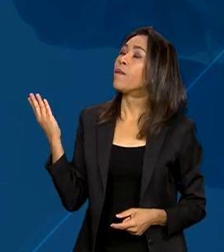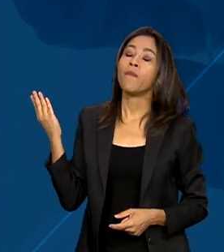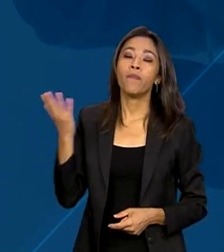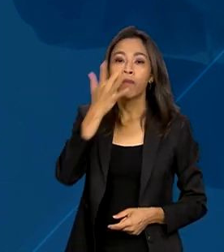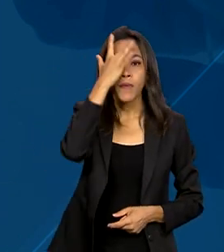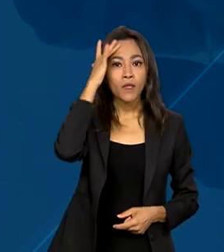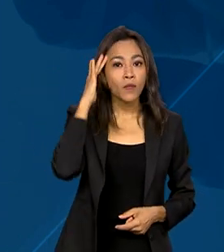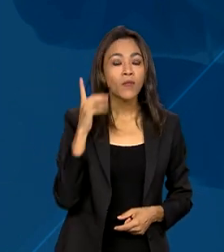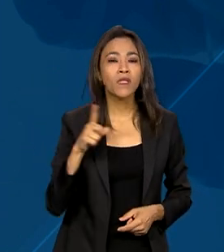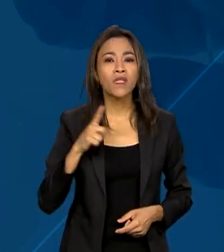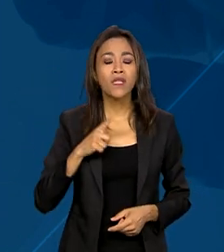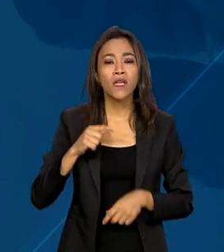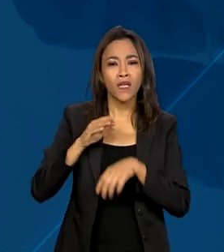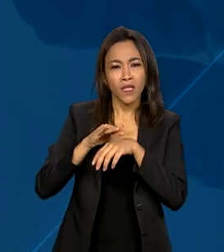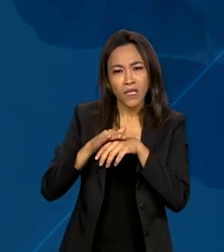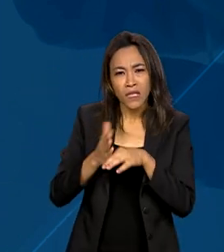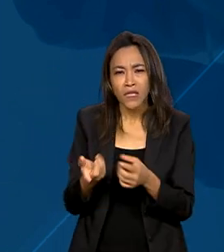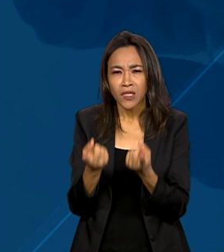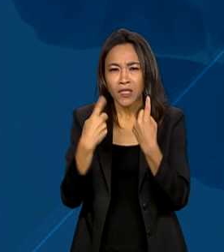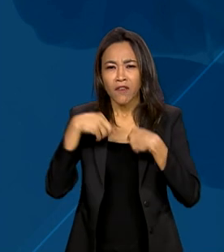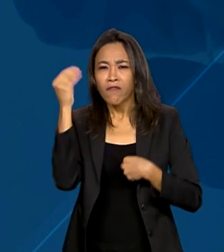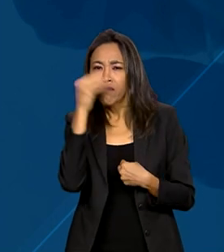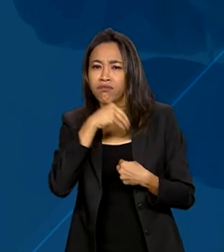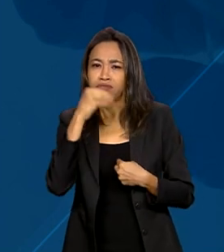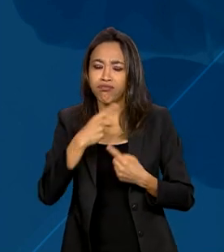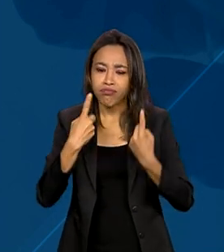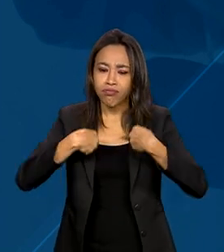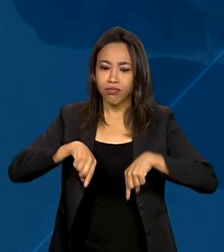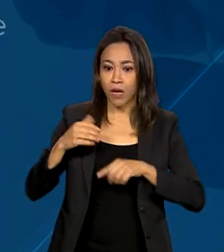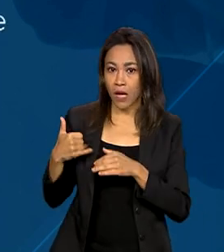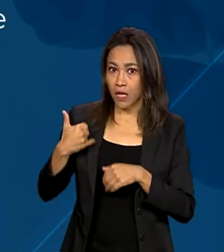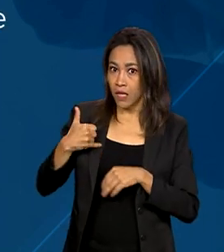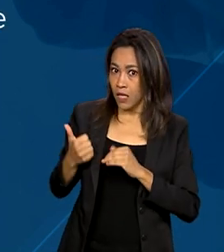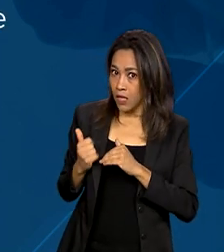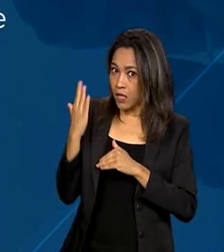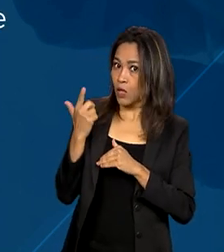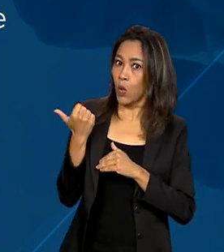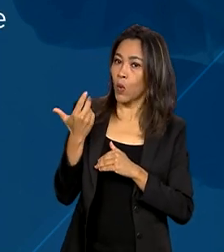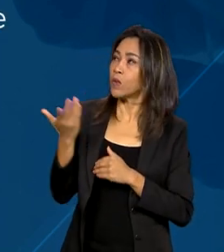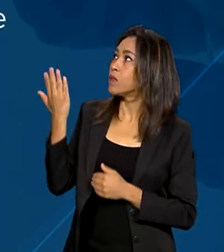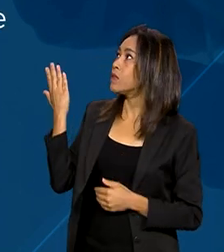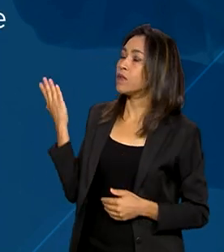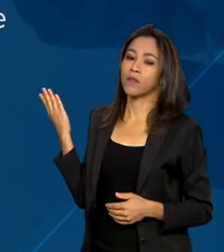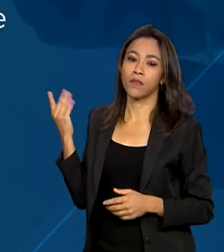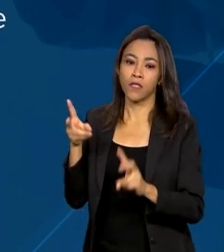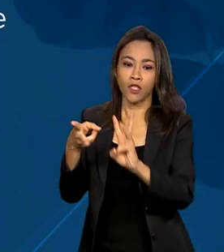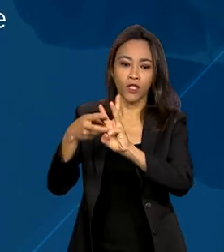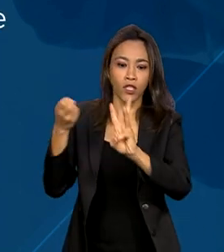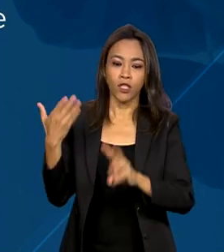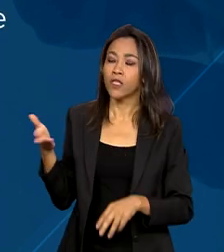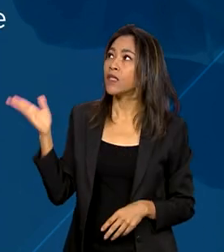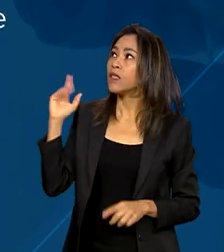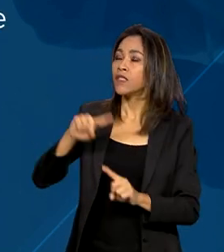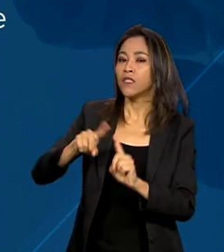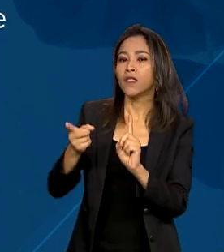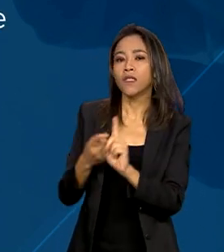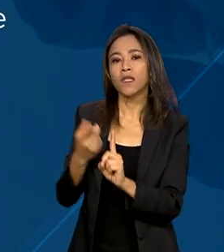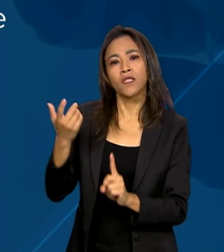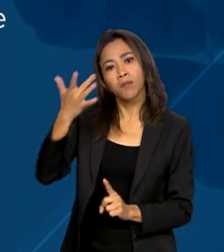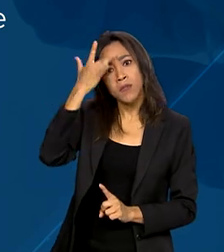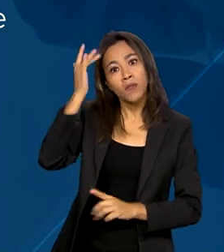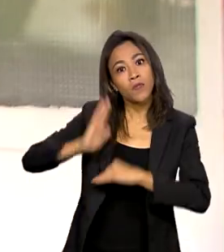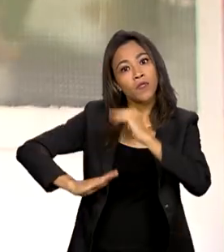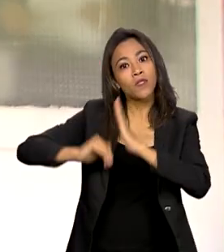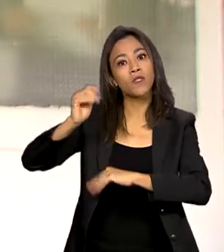imunocomprometidas com mais de 12 anos, indígenas, gestantes e trabalhadores da